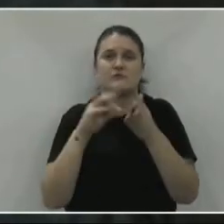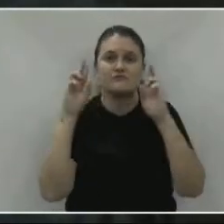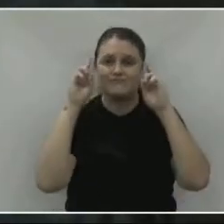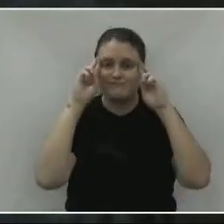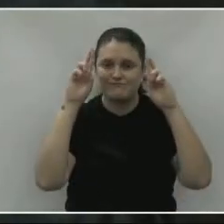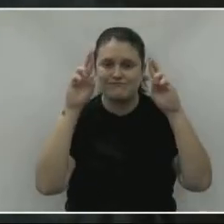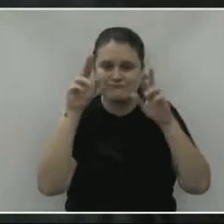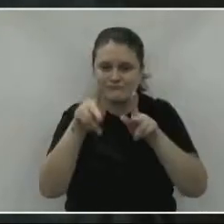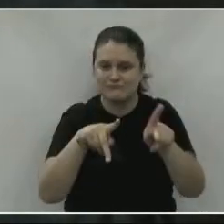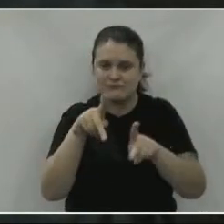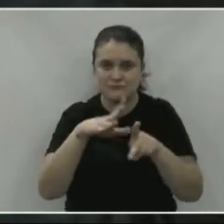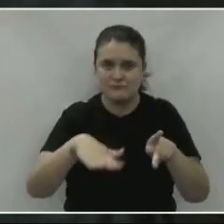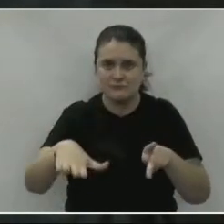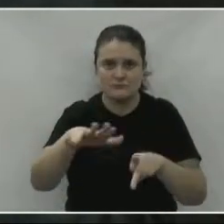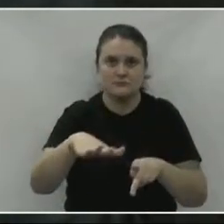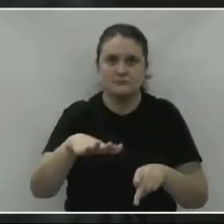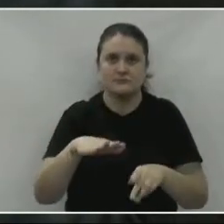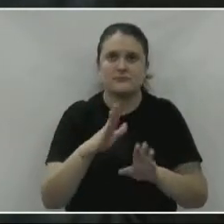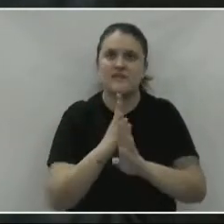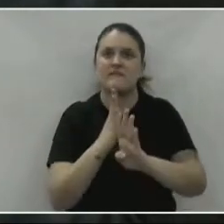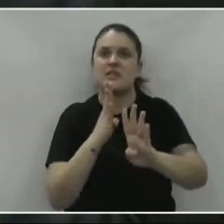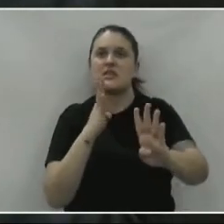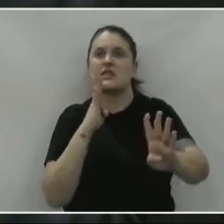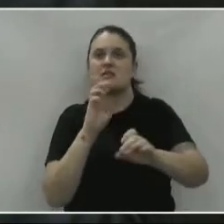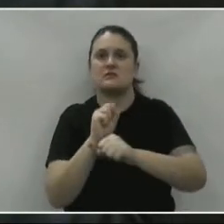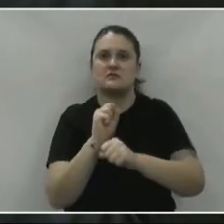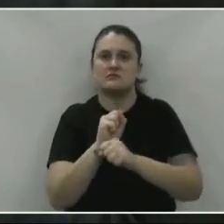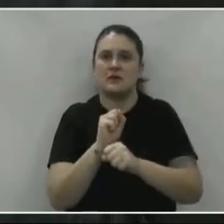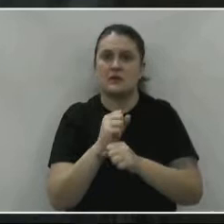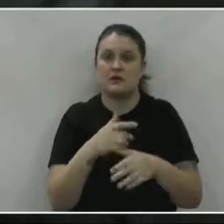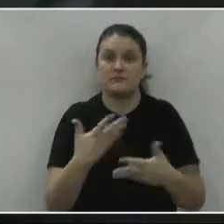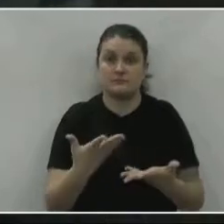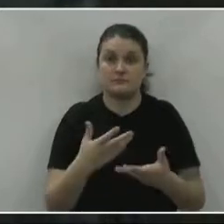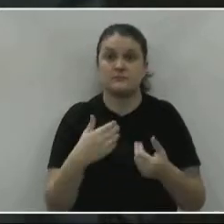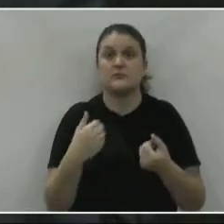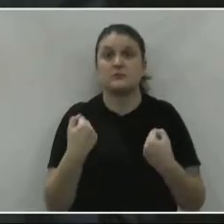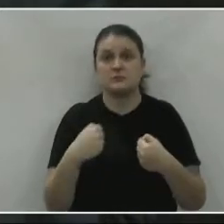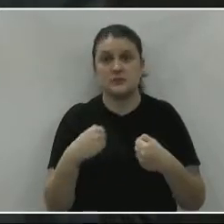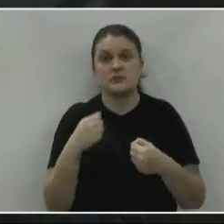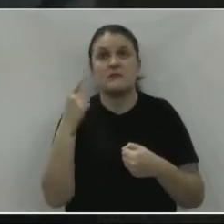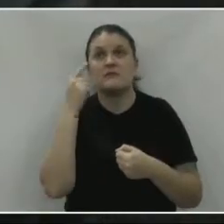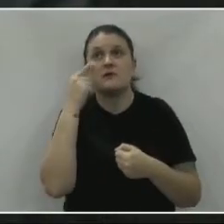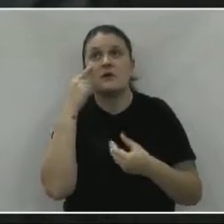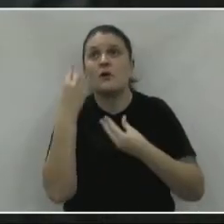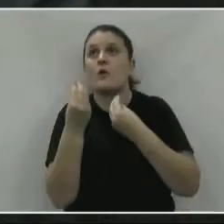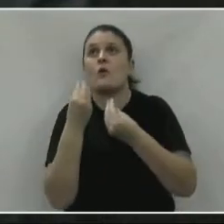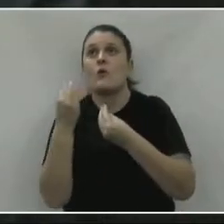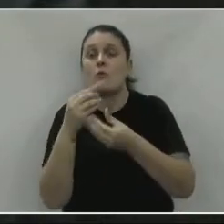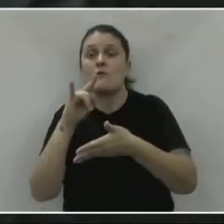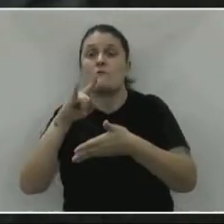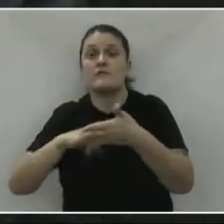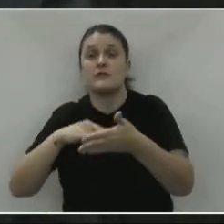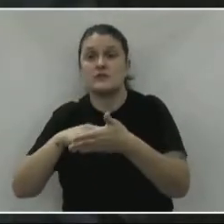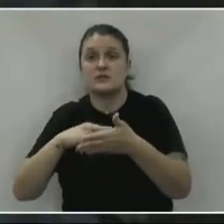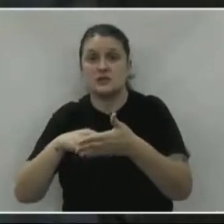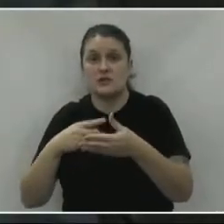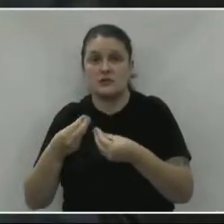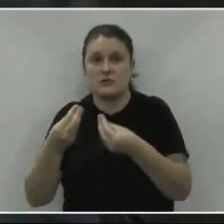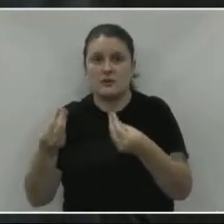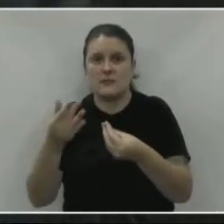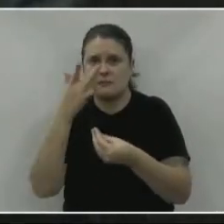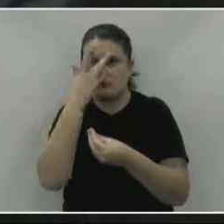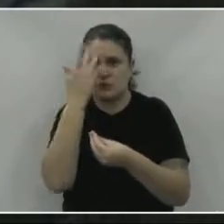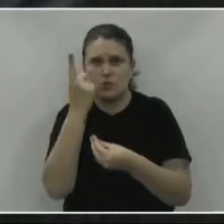a população? Tem que ter respeito. Então arruma-se outro jeito de entregar essas fichas, para que elas não